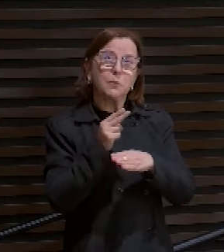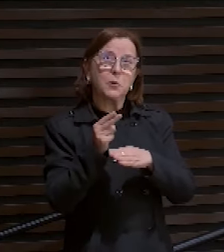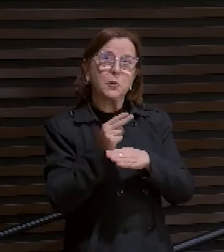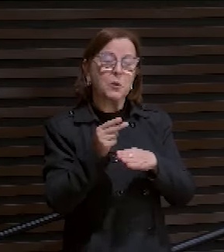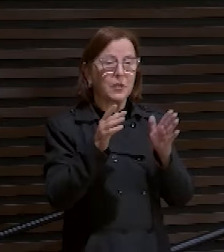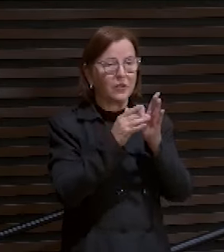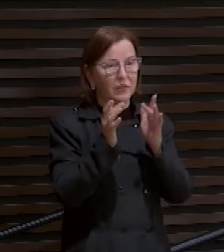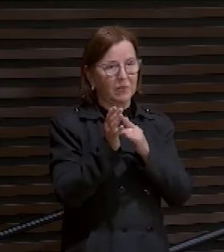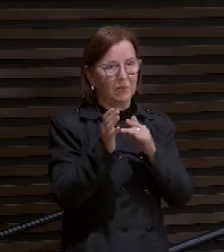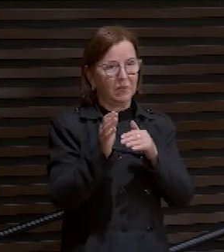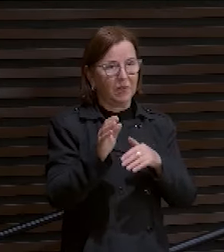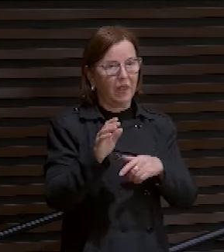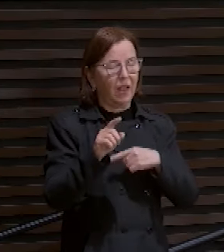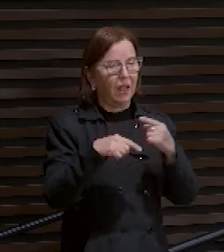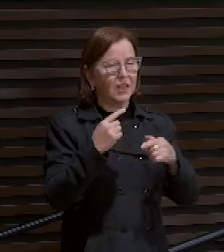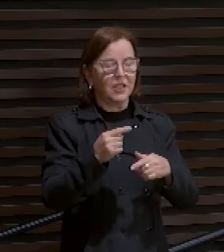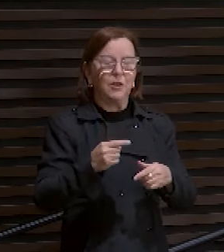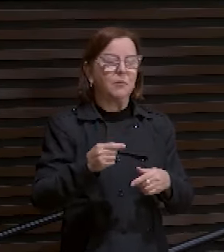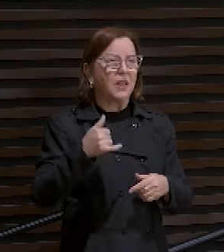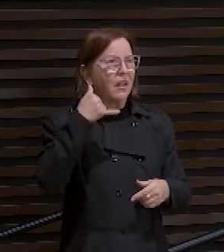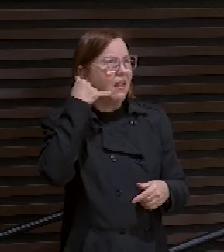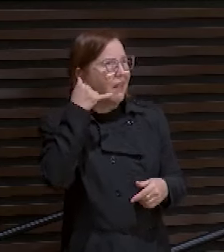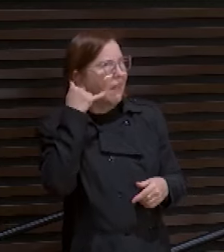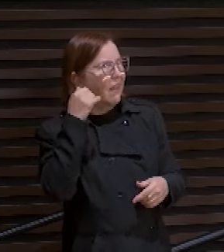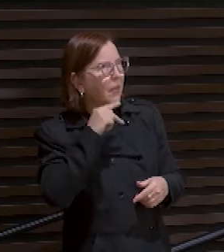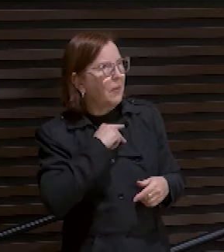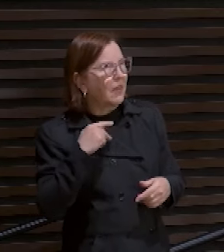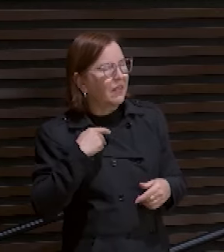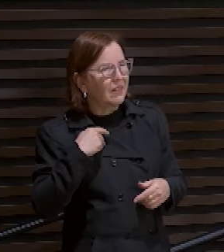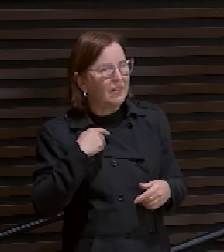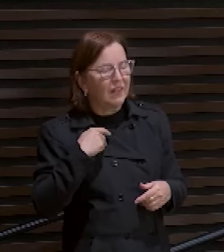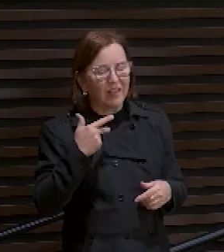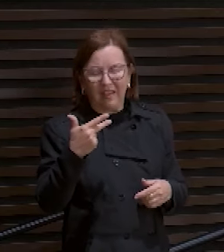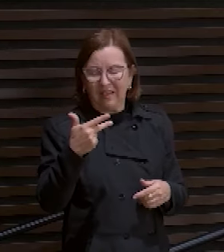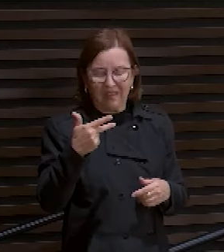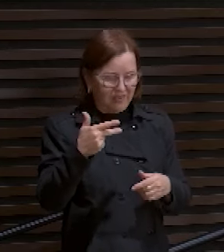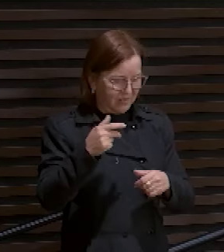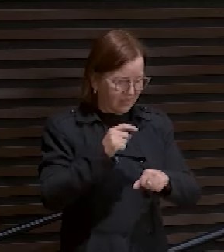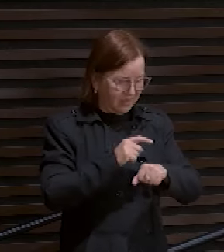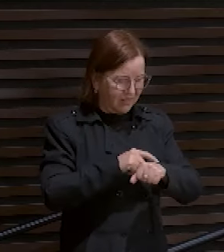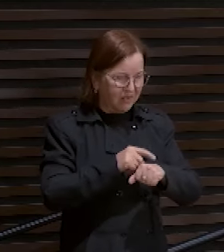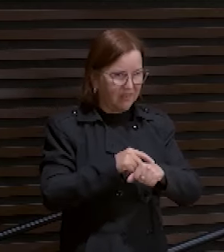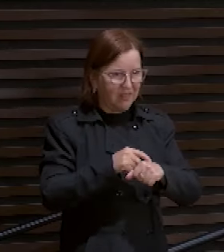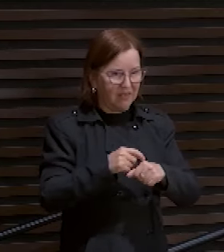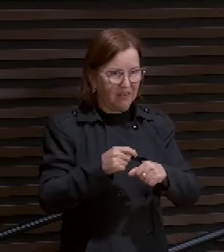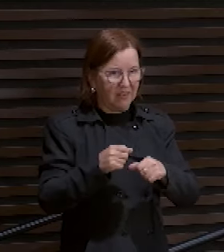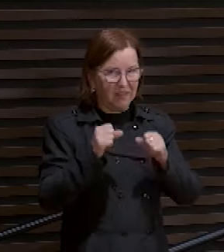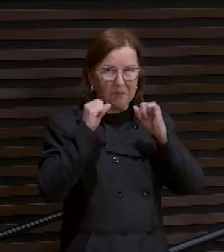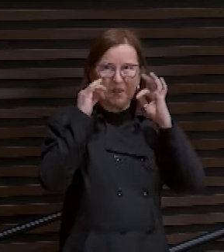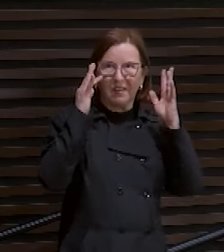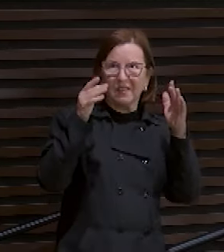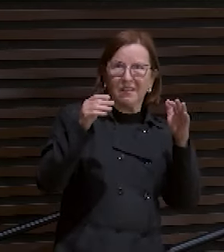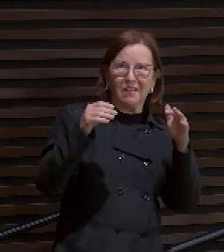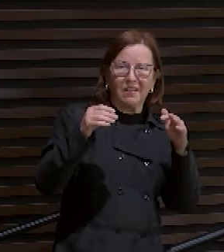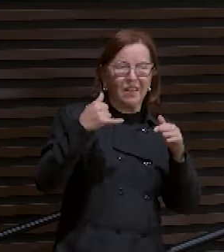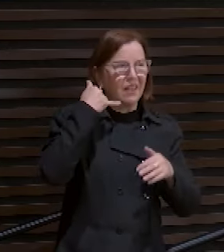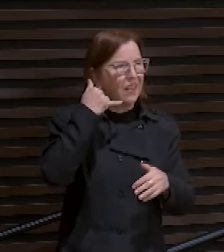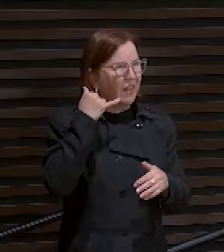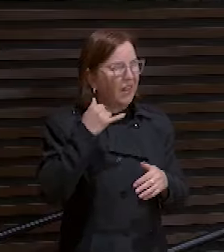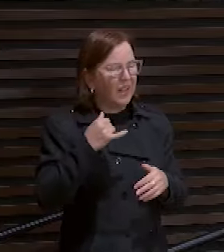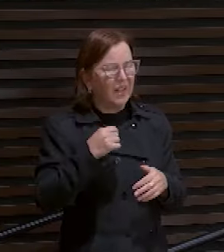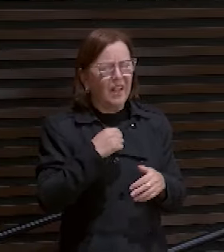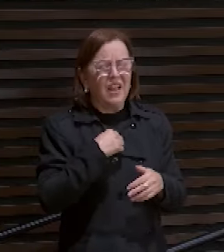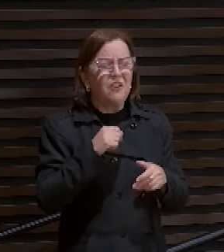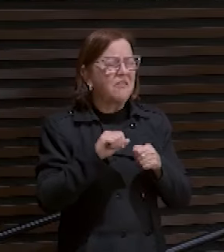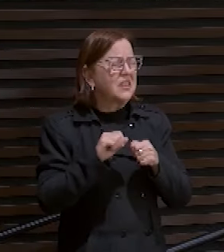socorro para o pastor. Vai lá ligar na casa do pastor, três horas da manhã. Pastor, o que que eu faço? Vai orar, cara. Vai colocar